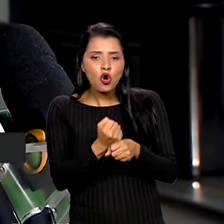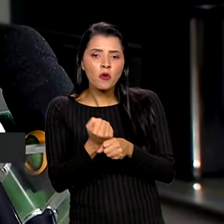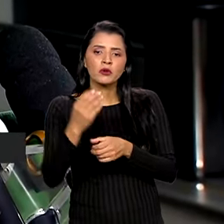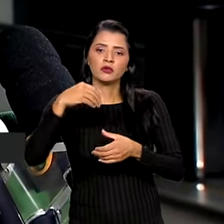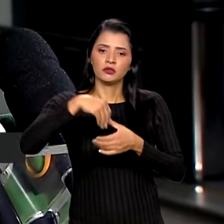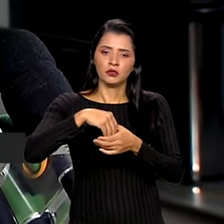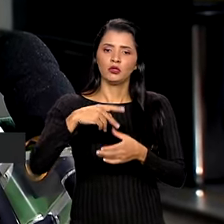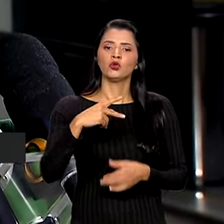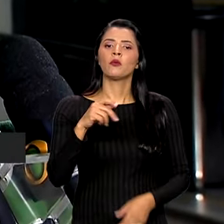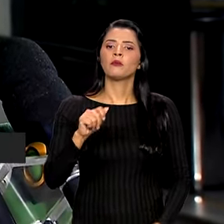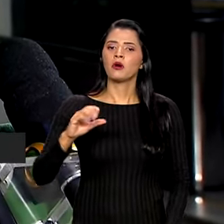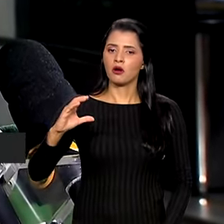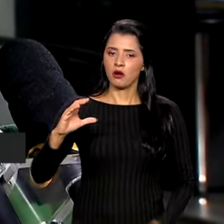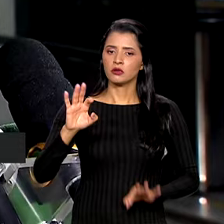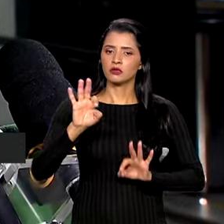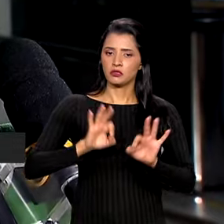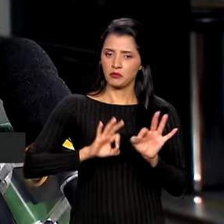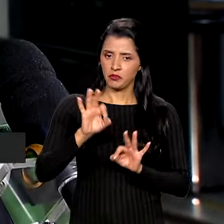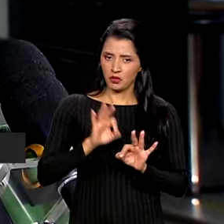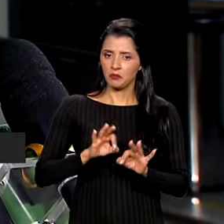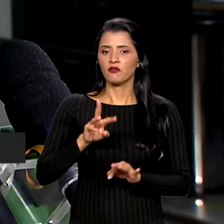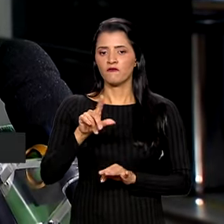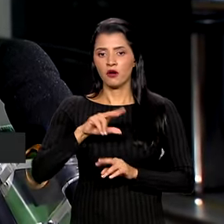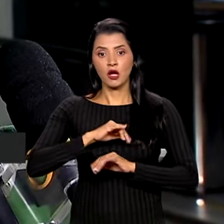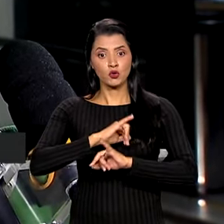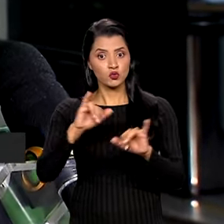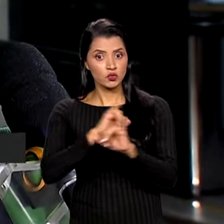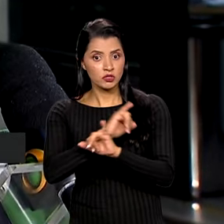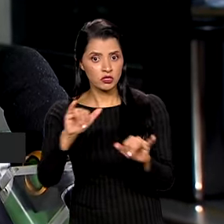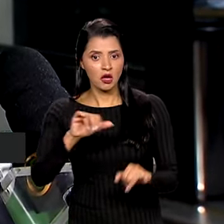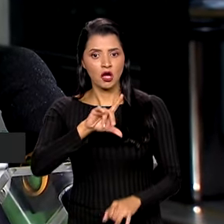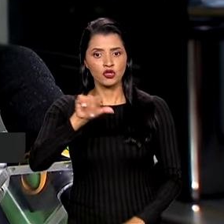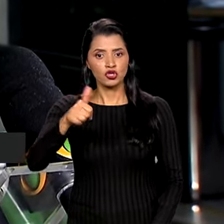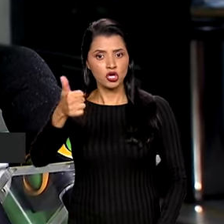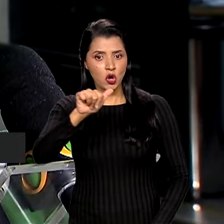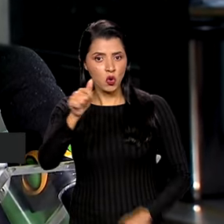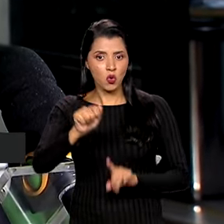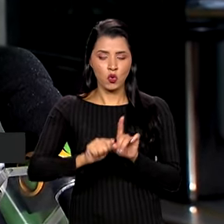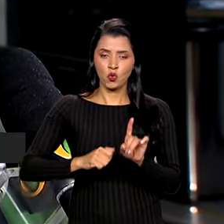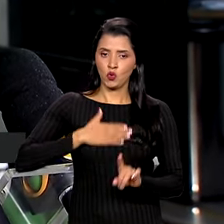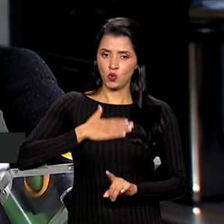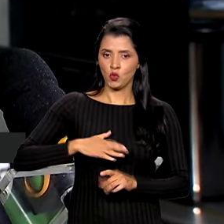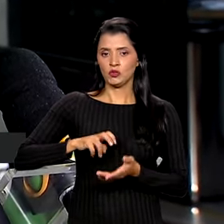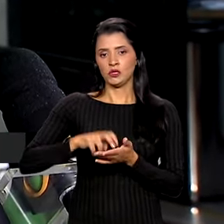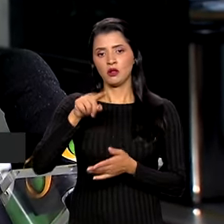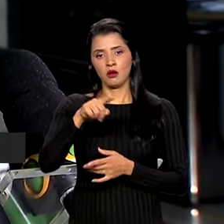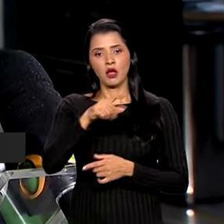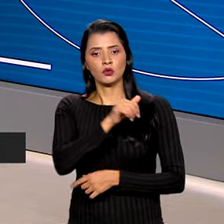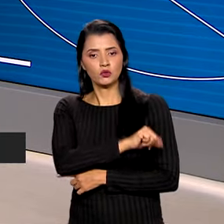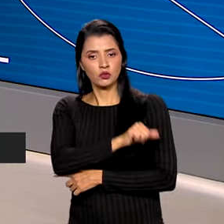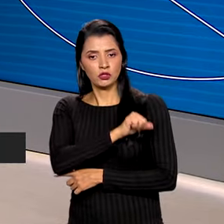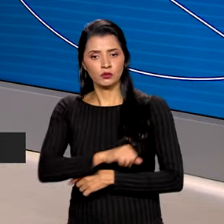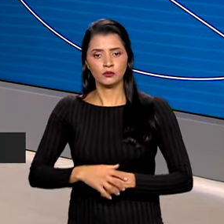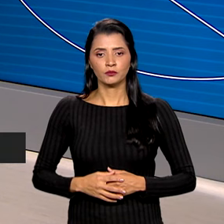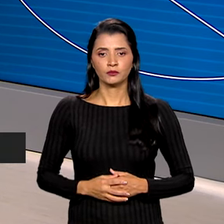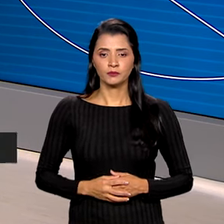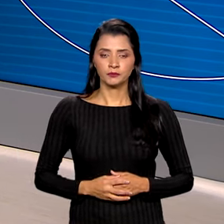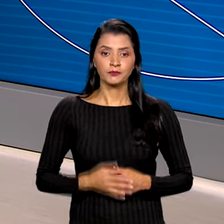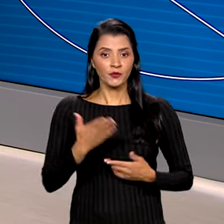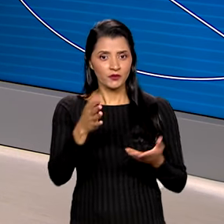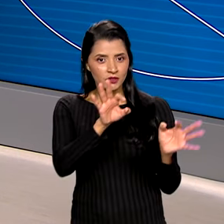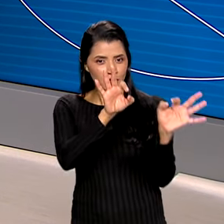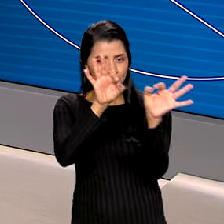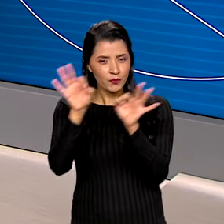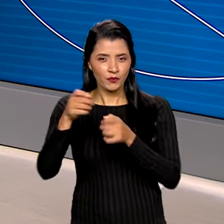plano que nós vamos anunciar no dia 11 pela parte da manhã no Rio de Janeiro. Você